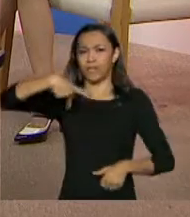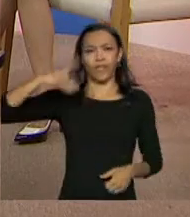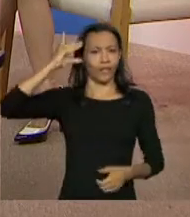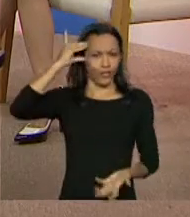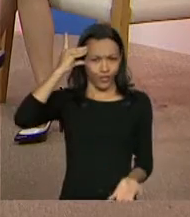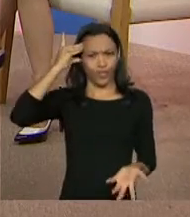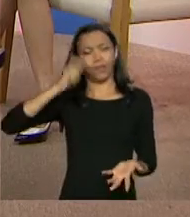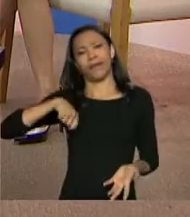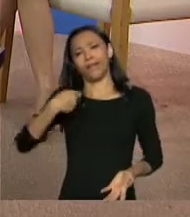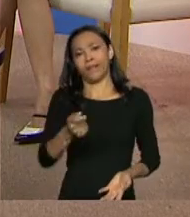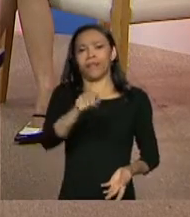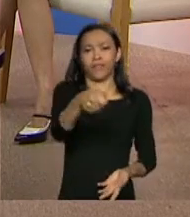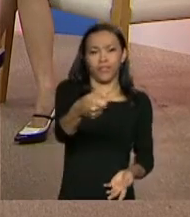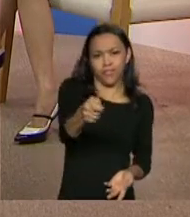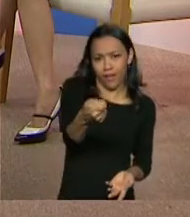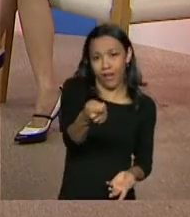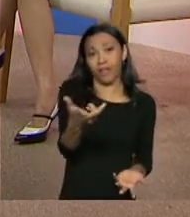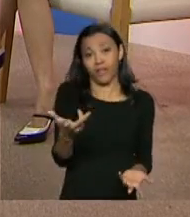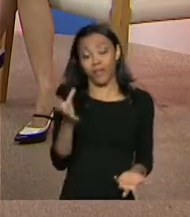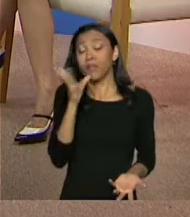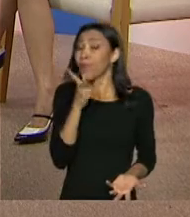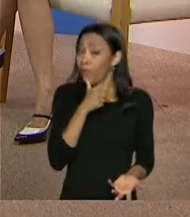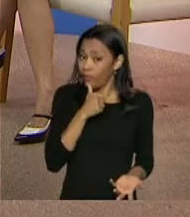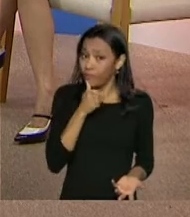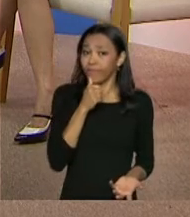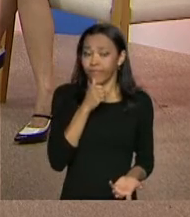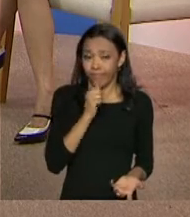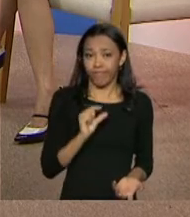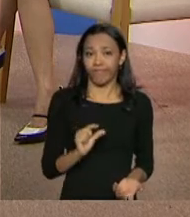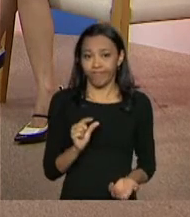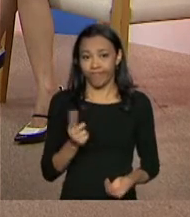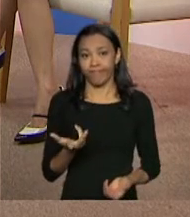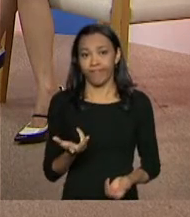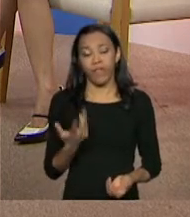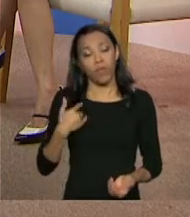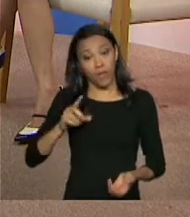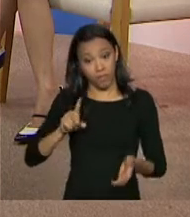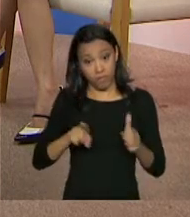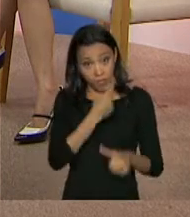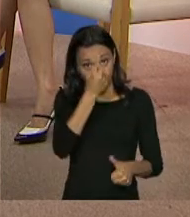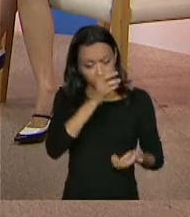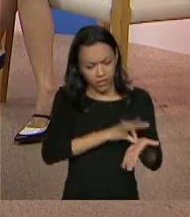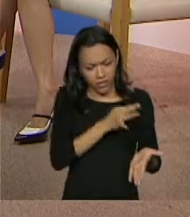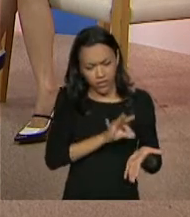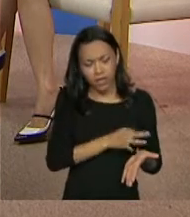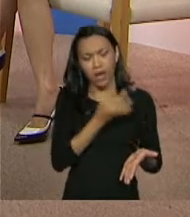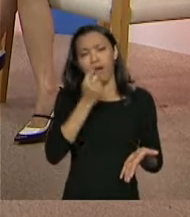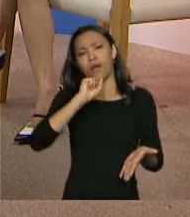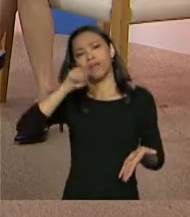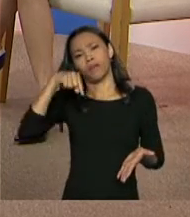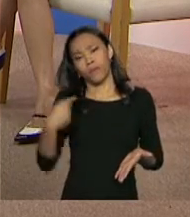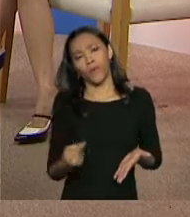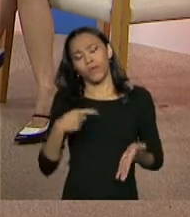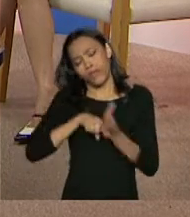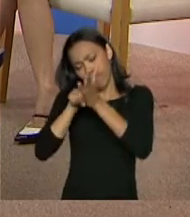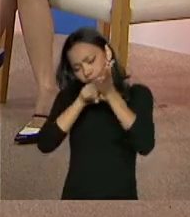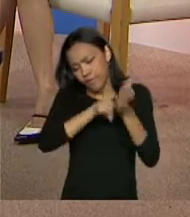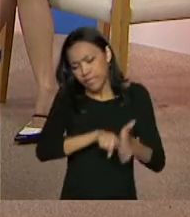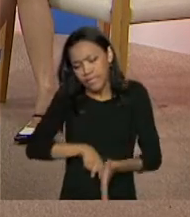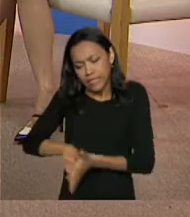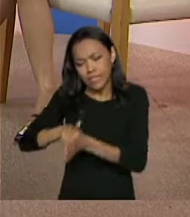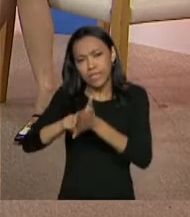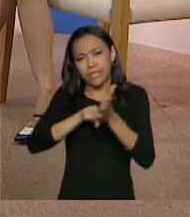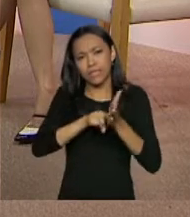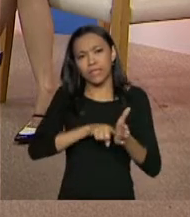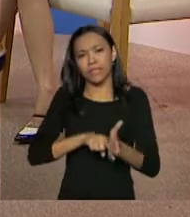etc., e tal. É um ciclo um pouquinho longo, porque imagina, você fazer a inscrição toda, seleção toda, fazer a checagem toda, e depois